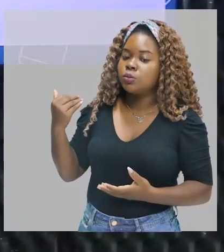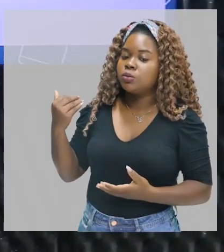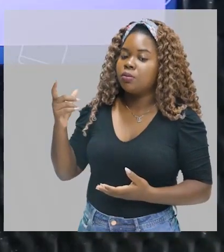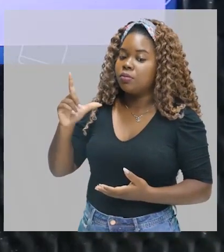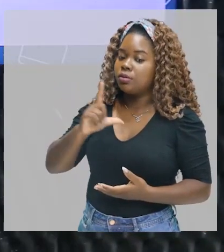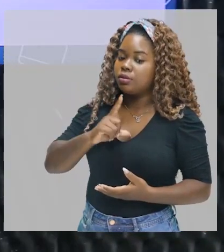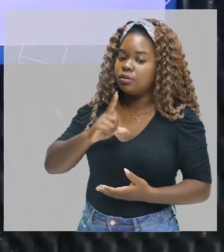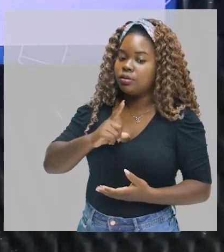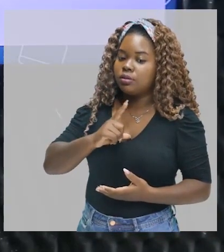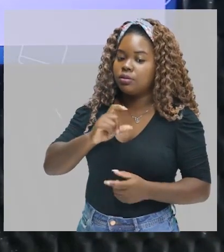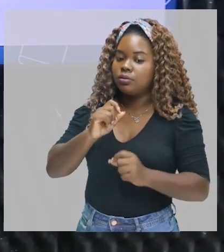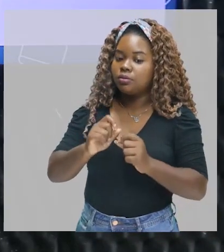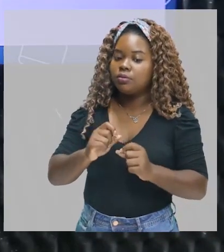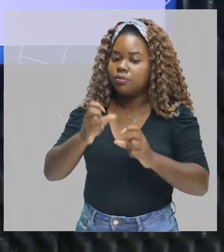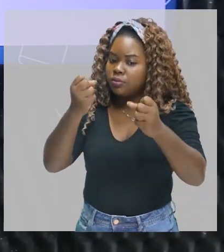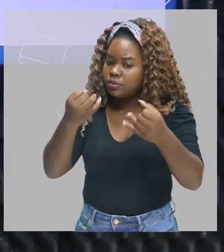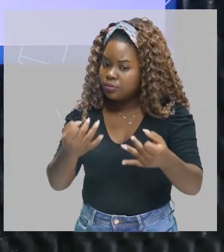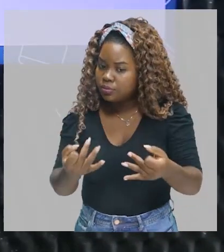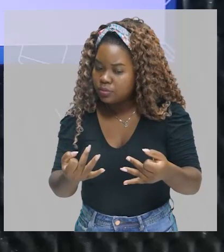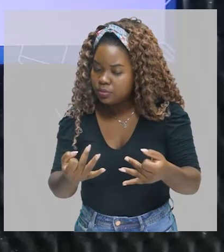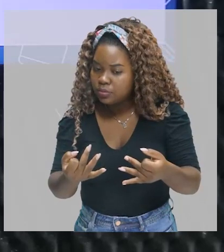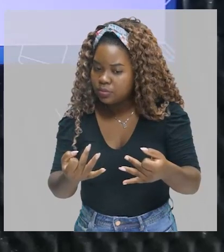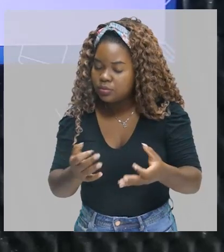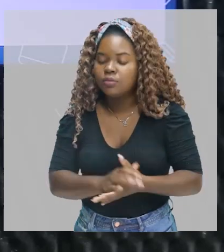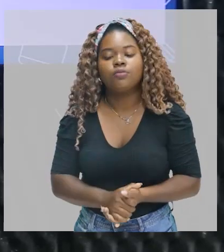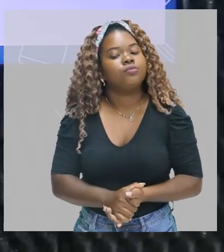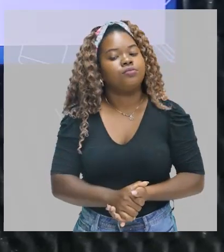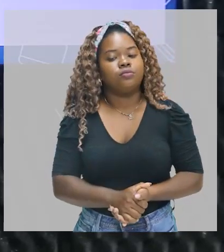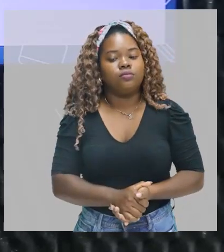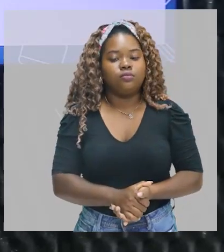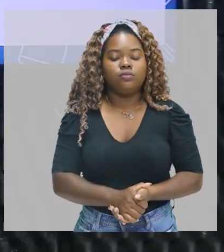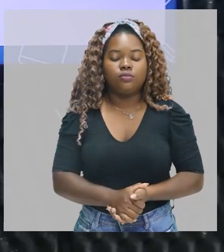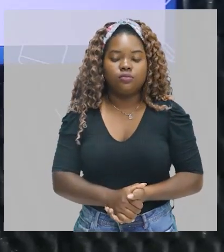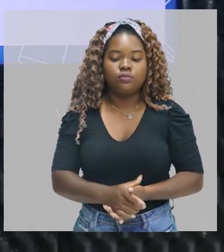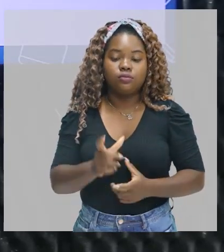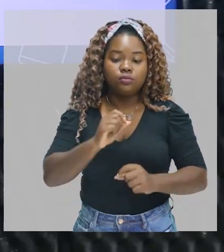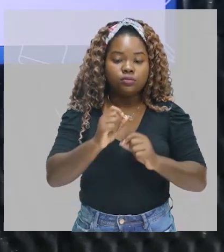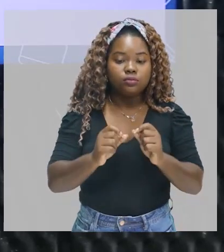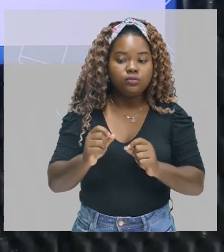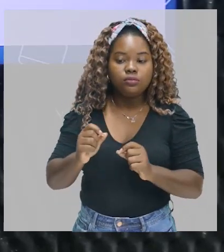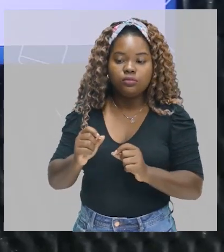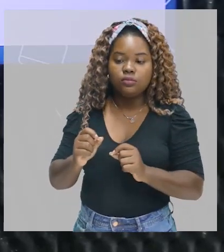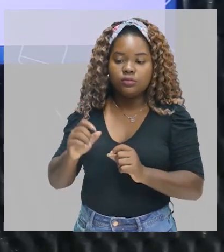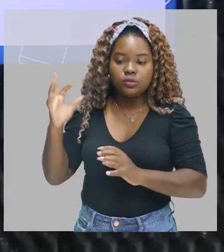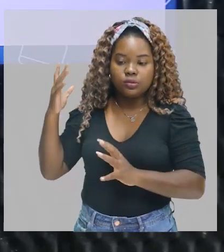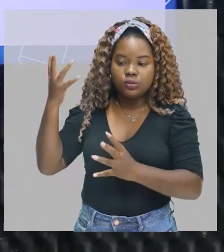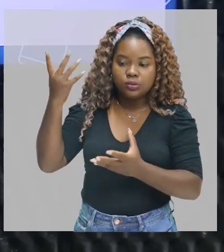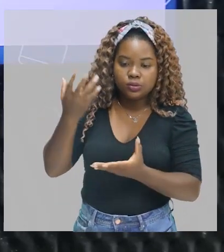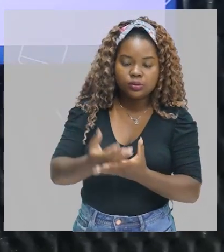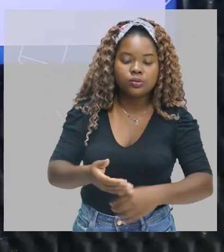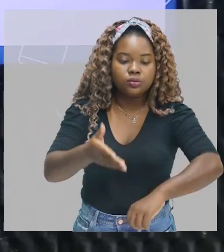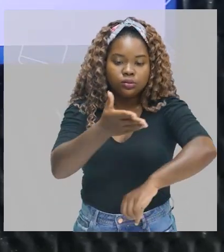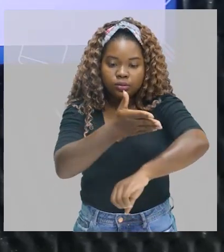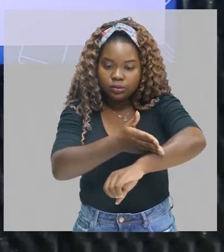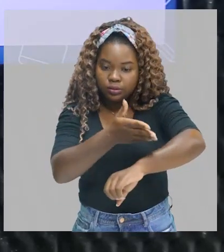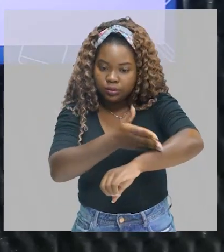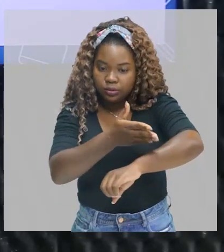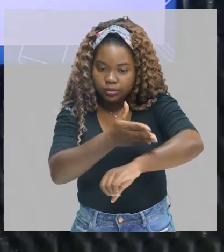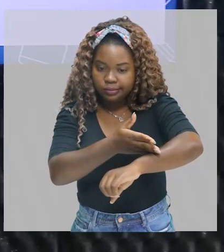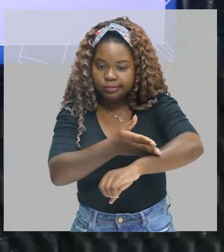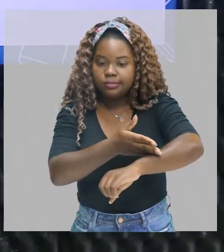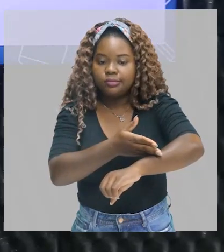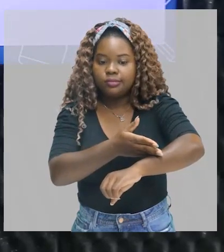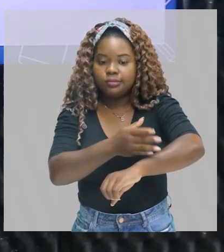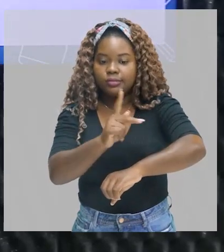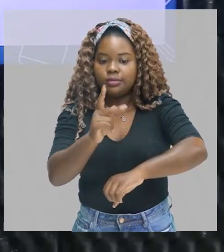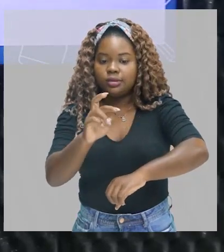algo... Eu acho que eu não falei, né? Vou falar agora. Ele tem uma retomada lá na Idade Média, naquele